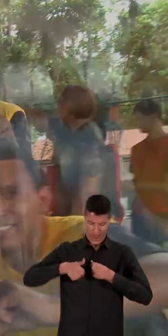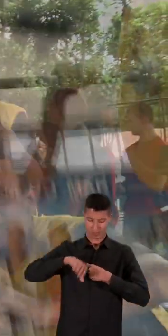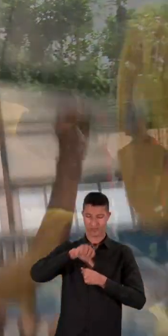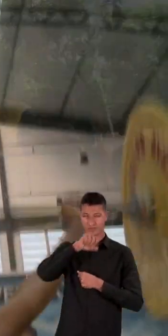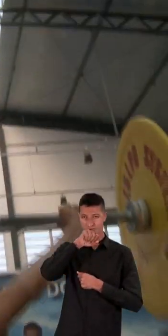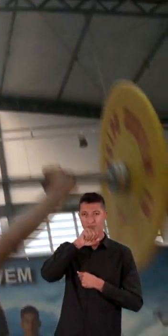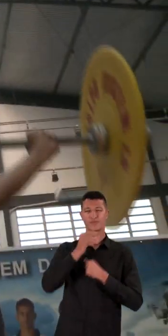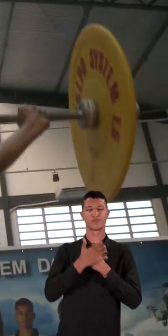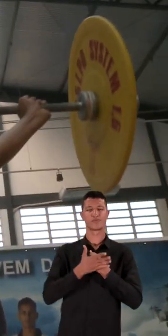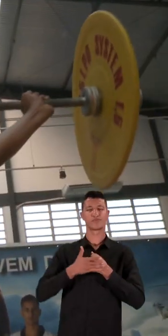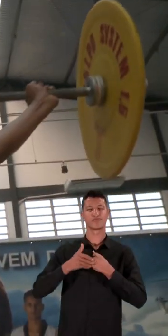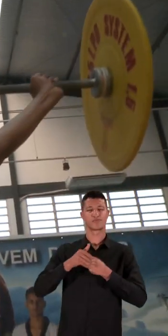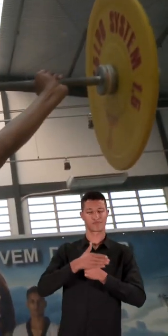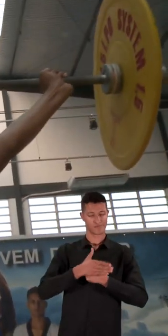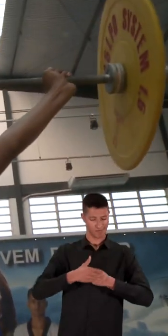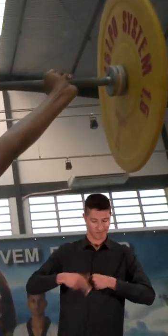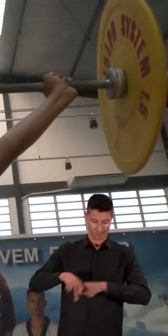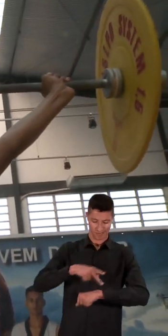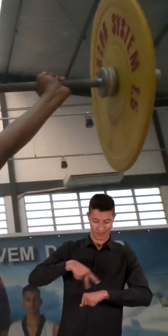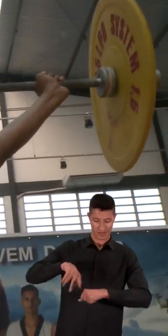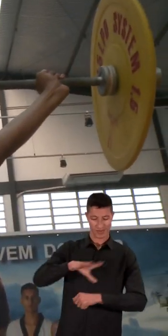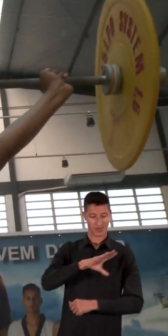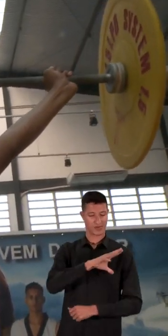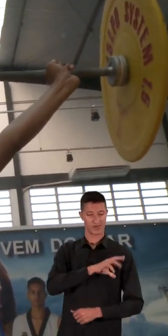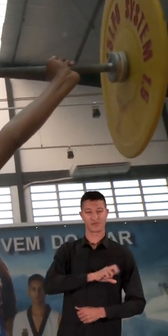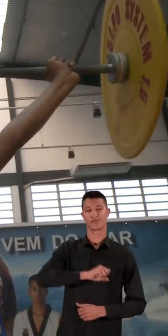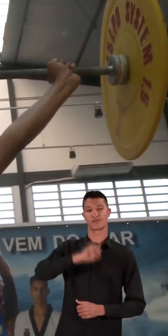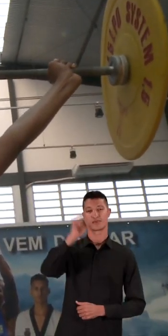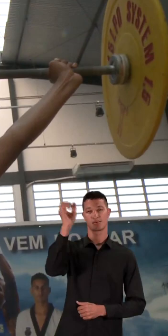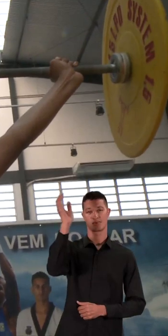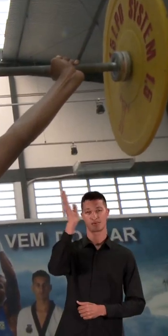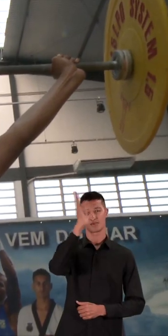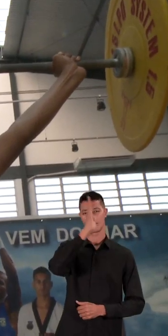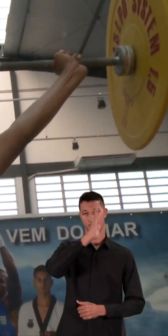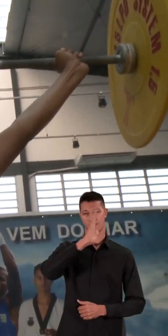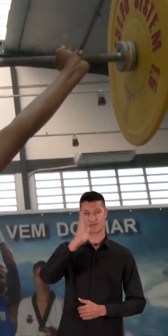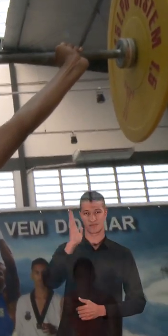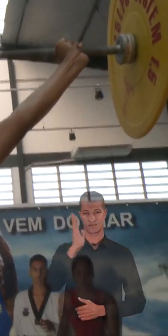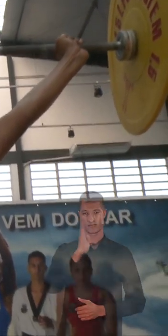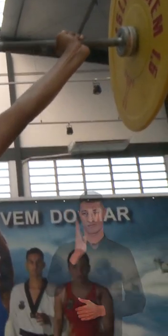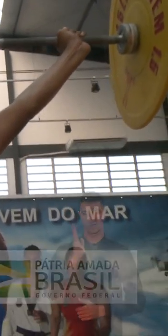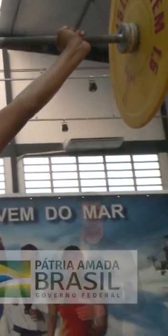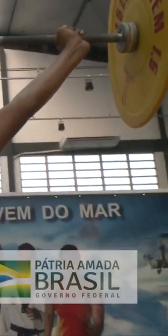sol, as mães gentis, pátria amada, Brasil.